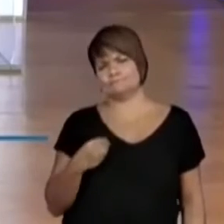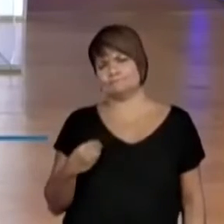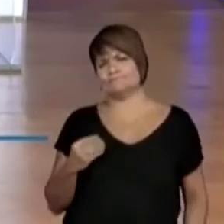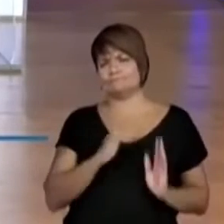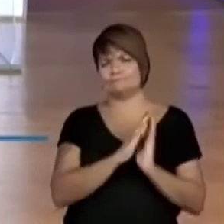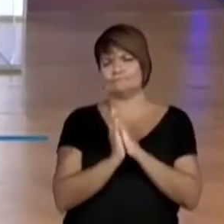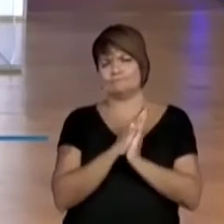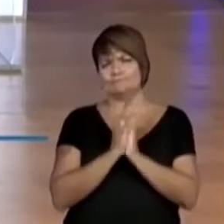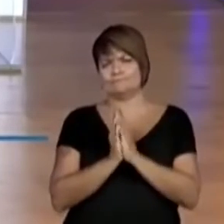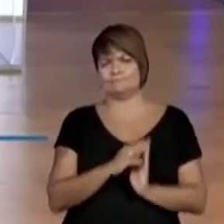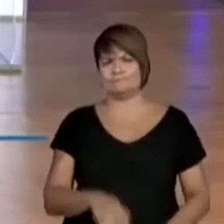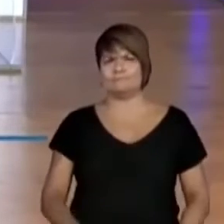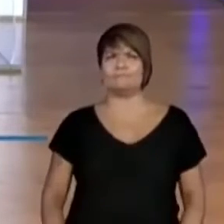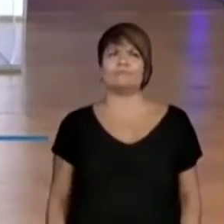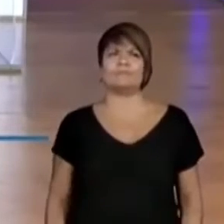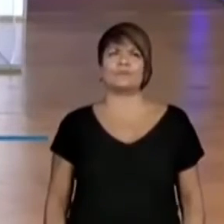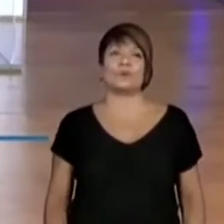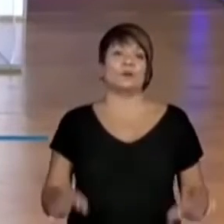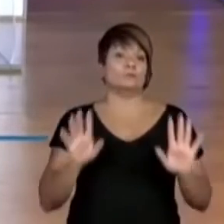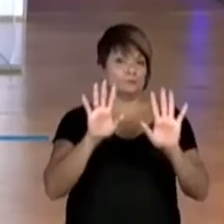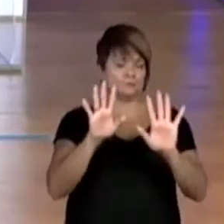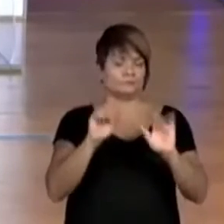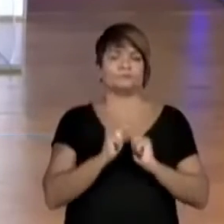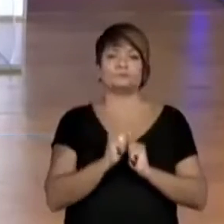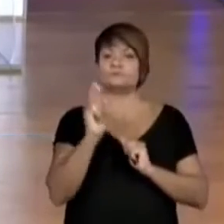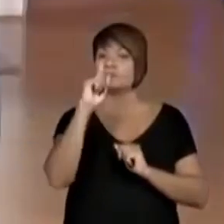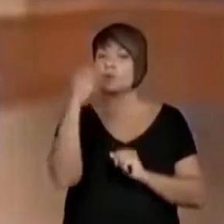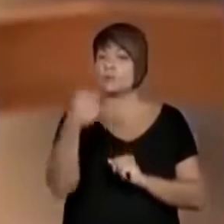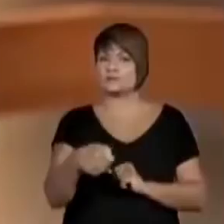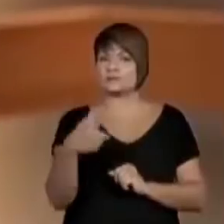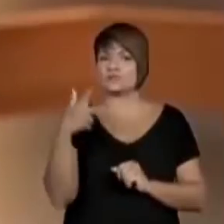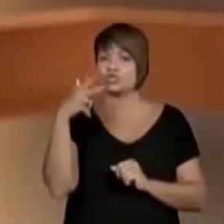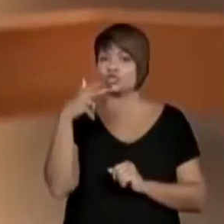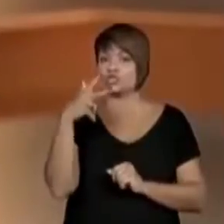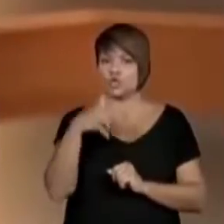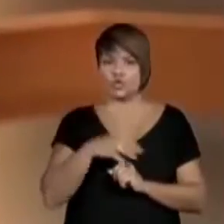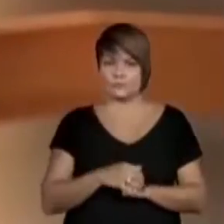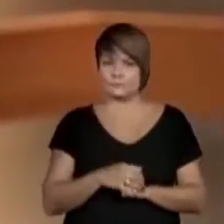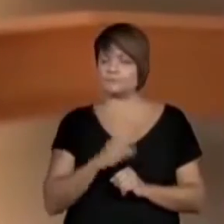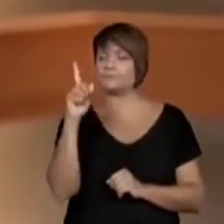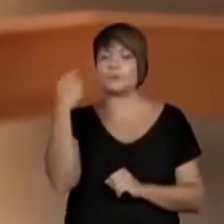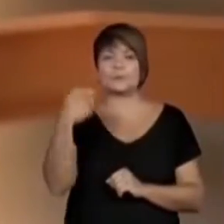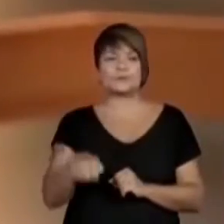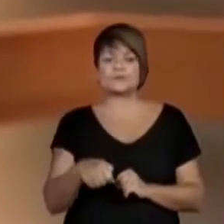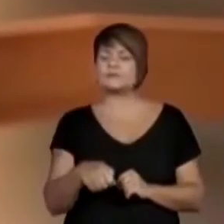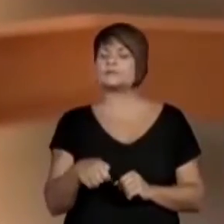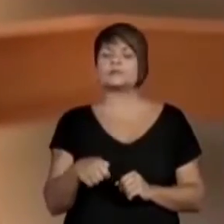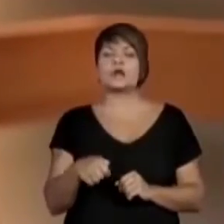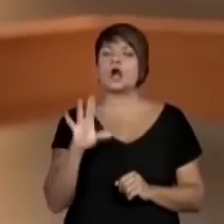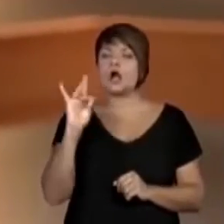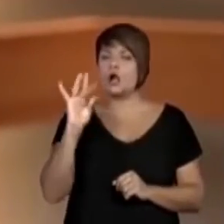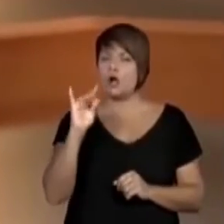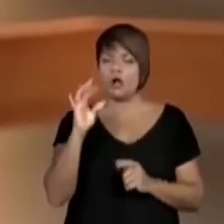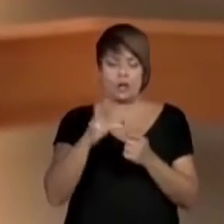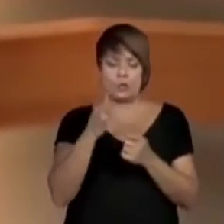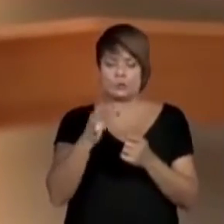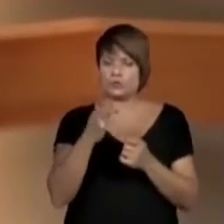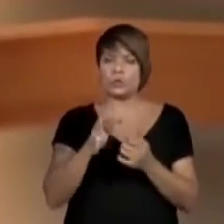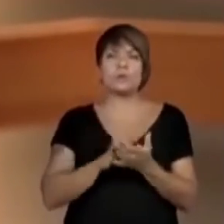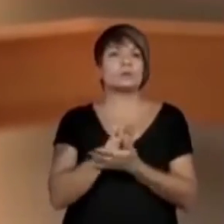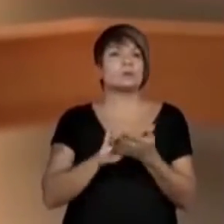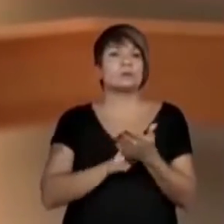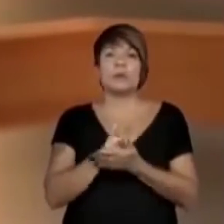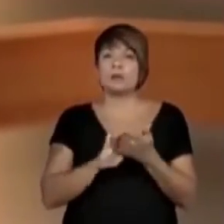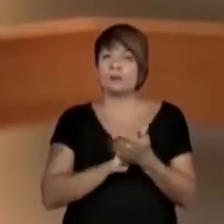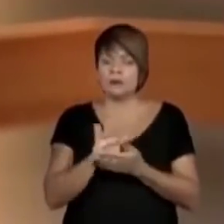Vocês viram na lista de materiais? Não precisa de tesoura. Não precisa de cola. Não precisa que a mamãe costure. Não precisa de